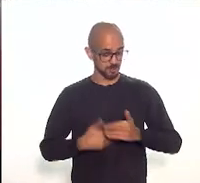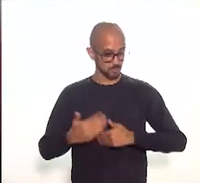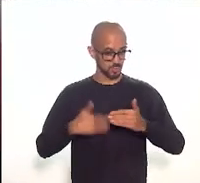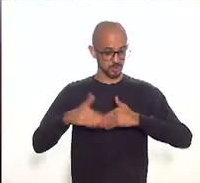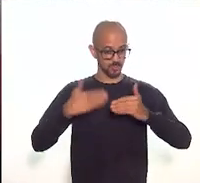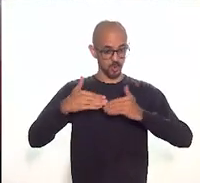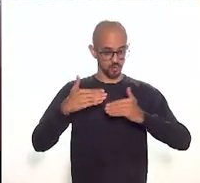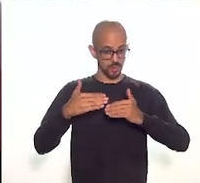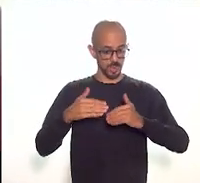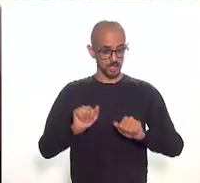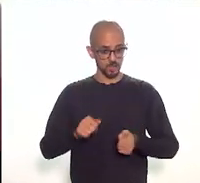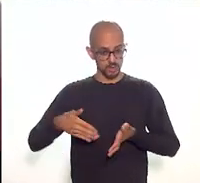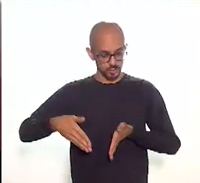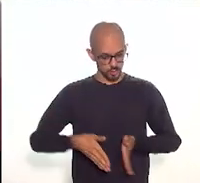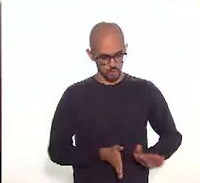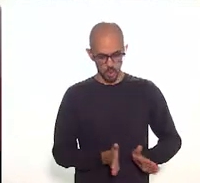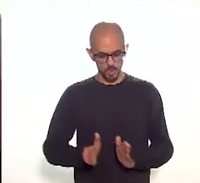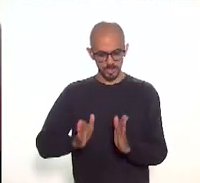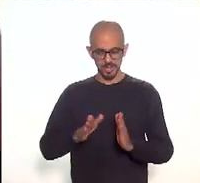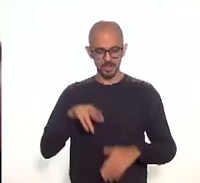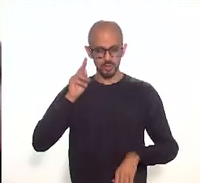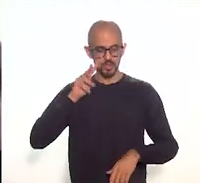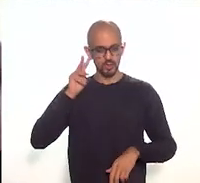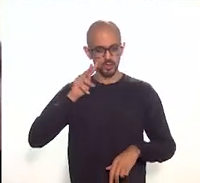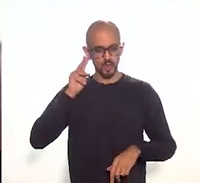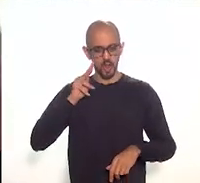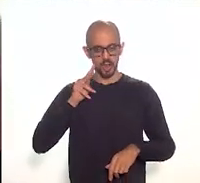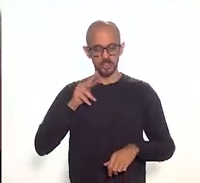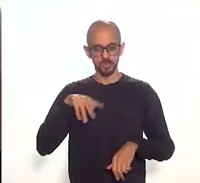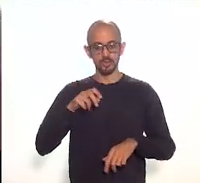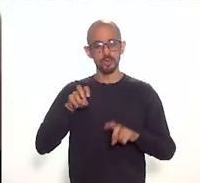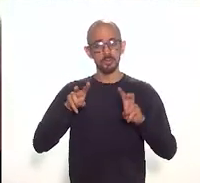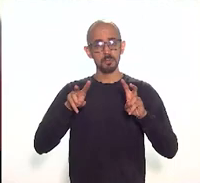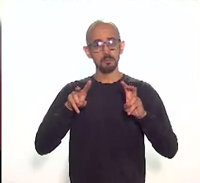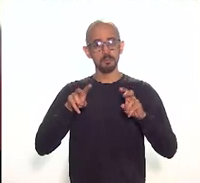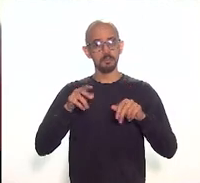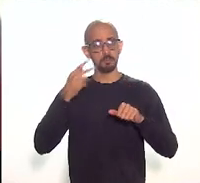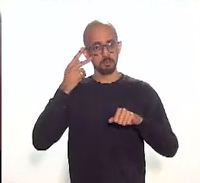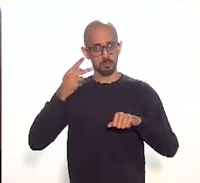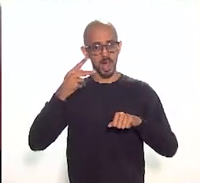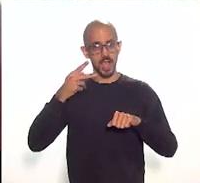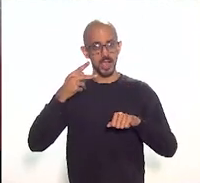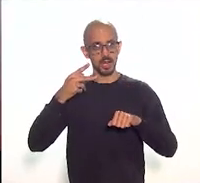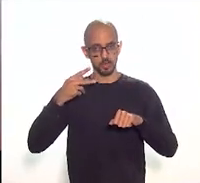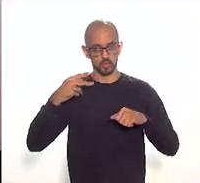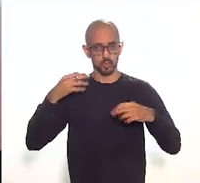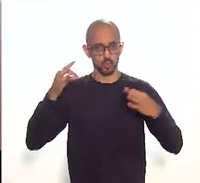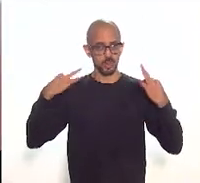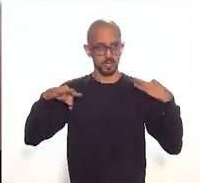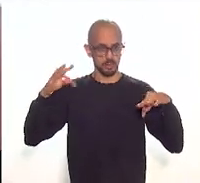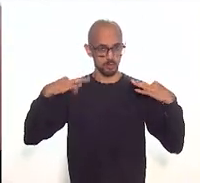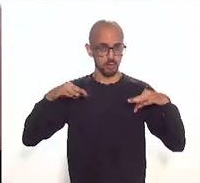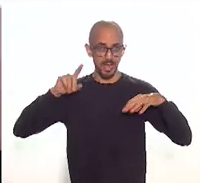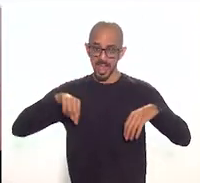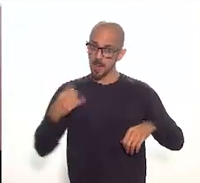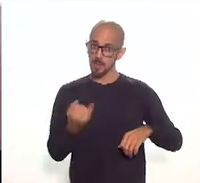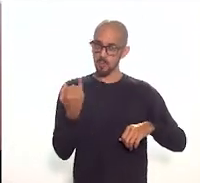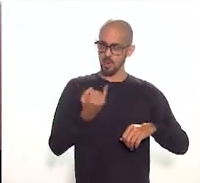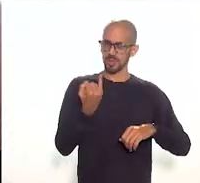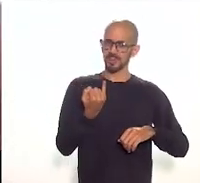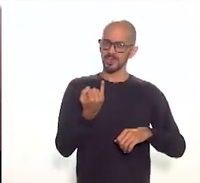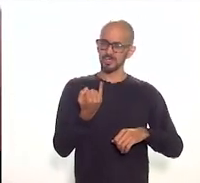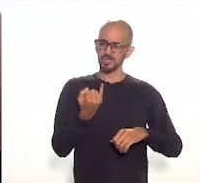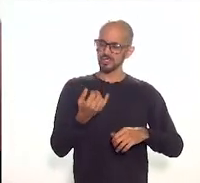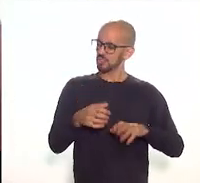esses roteiros históricos para o turismo, que a gente acha muito importante e que estamos aqui à